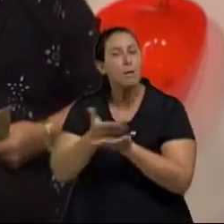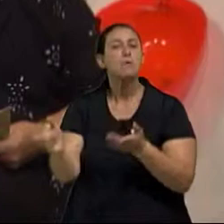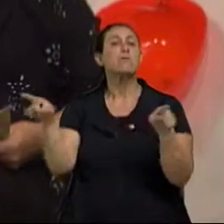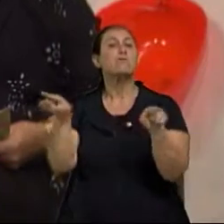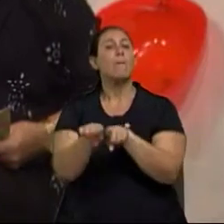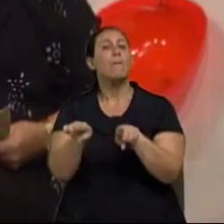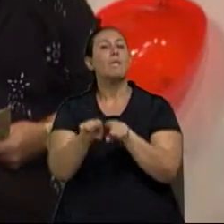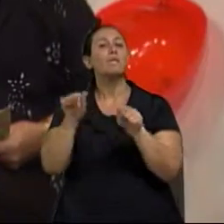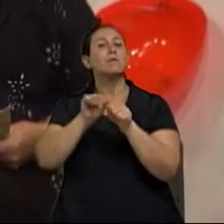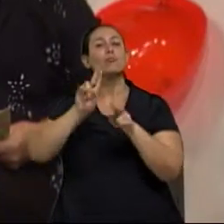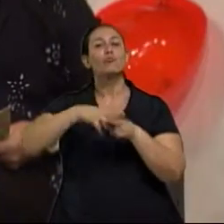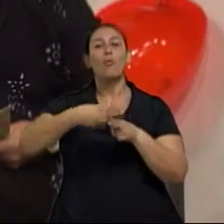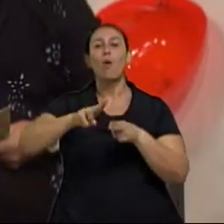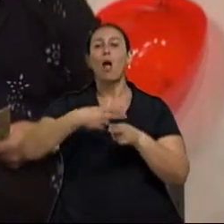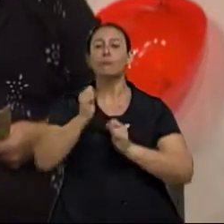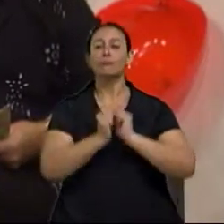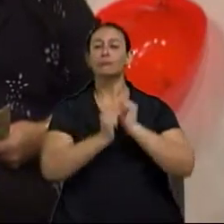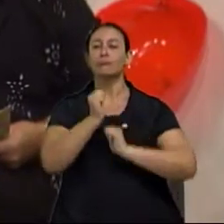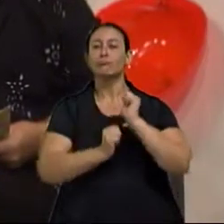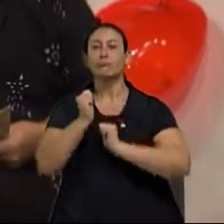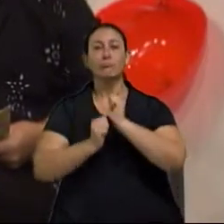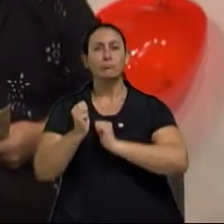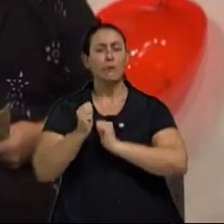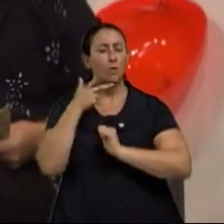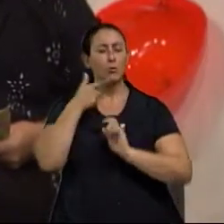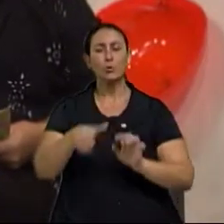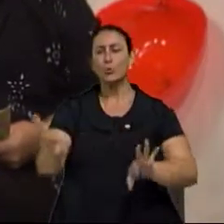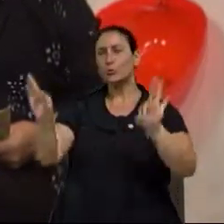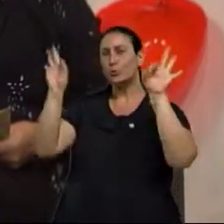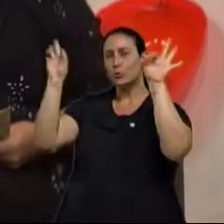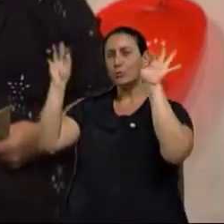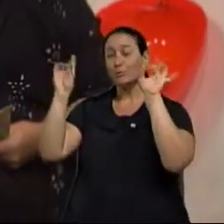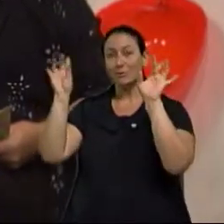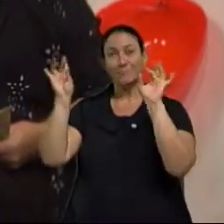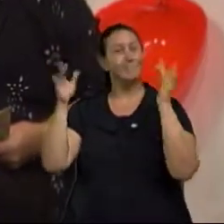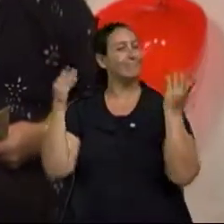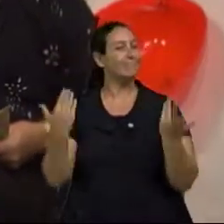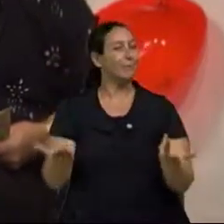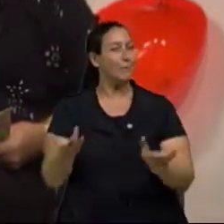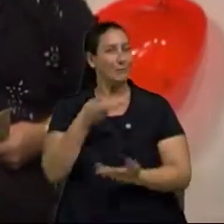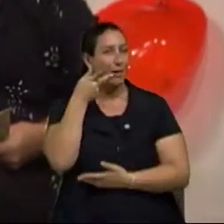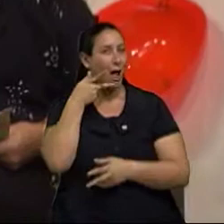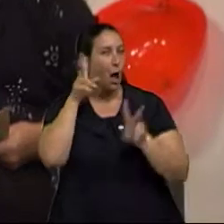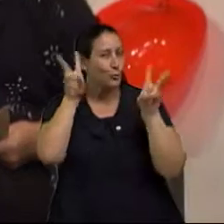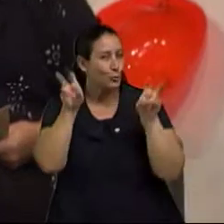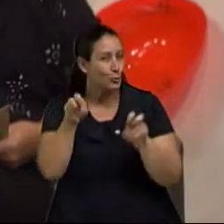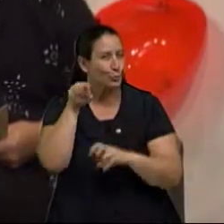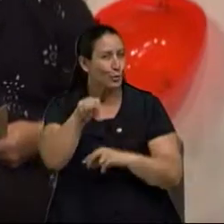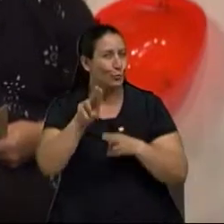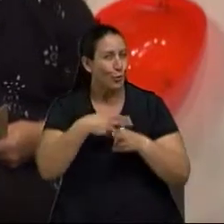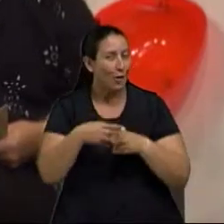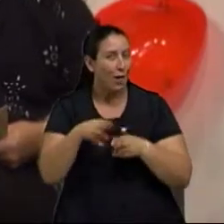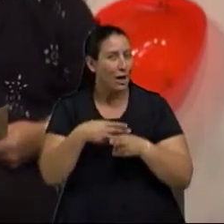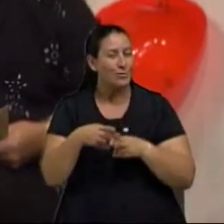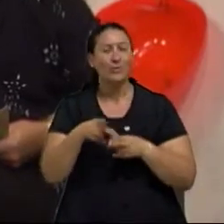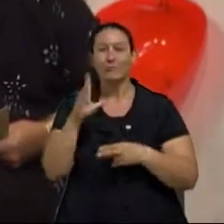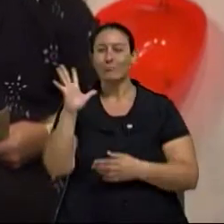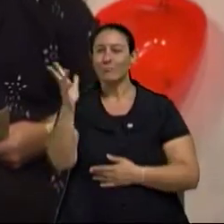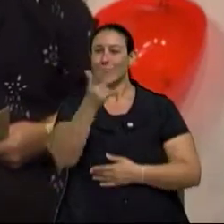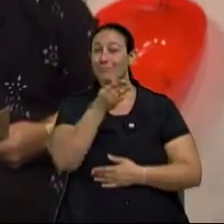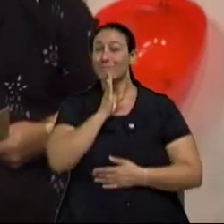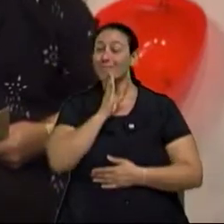guloseima, considerada um artigo de luxo. Para falar mais sobre essa delícia do mundo dos chocolates,